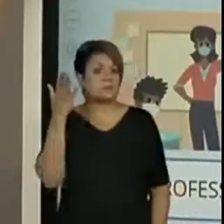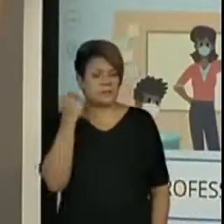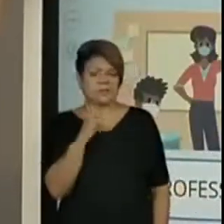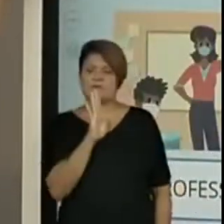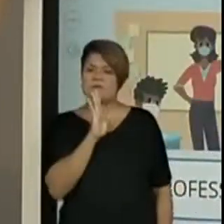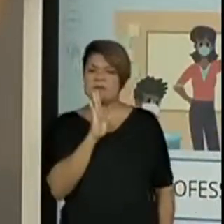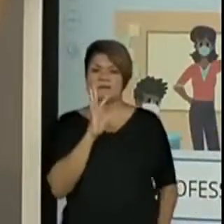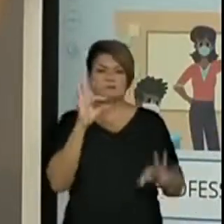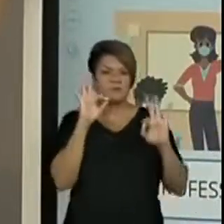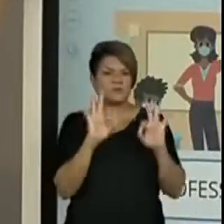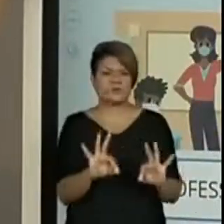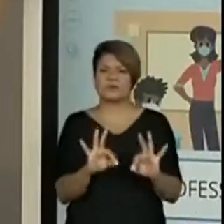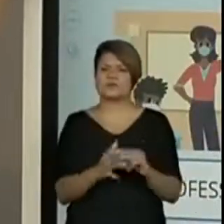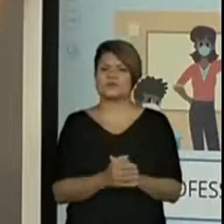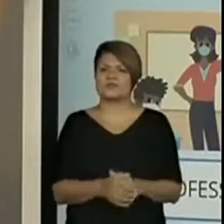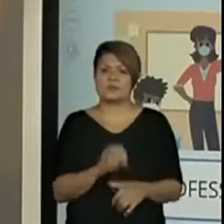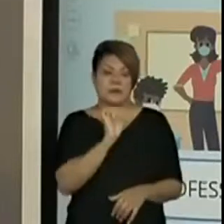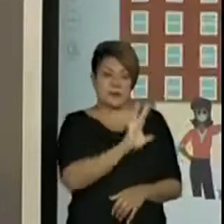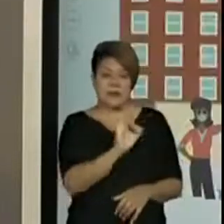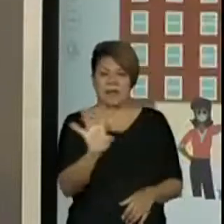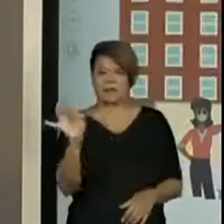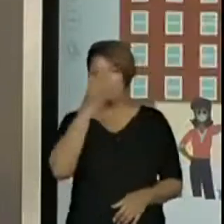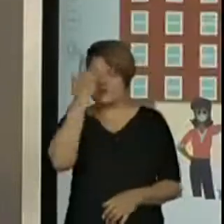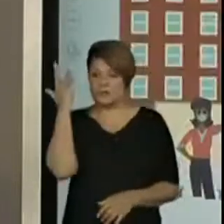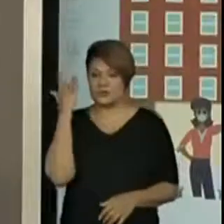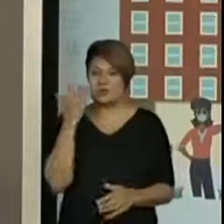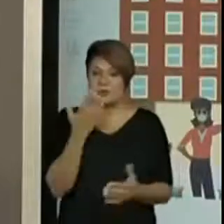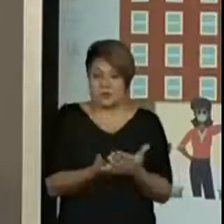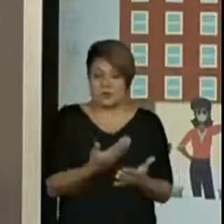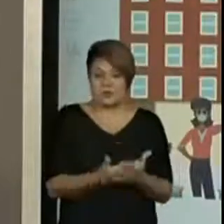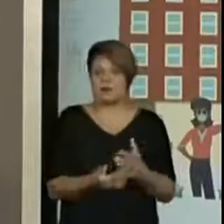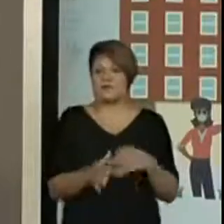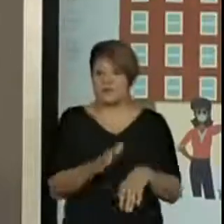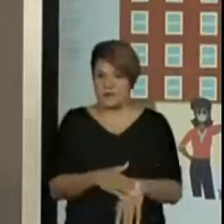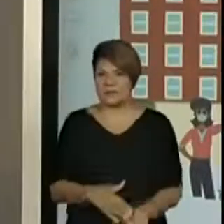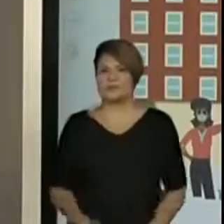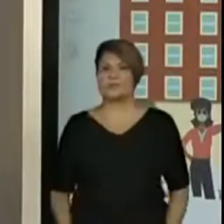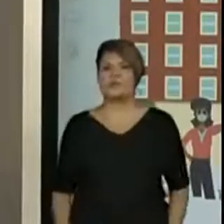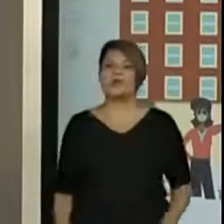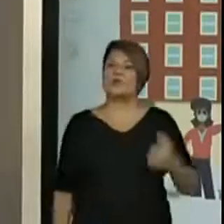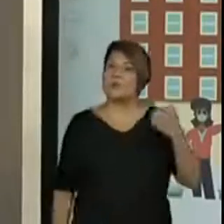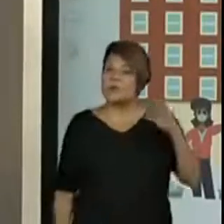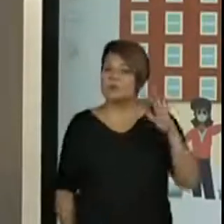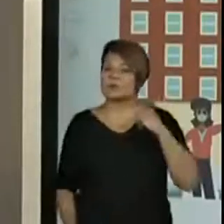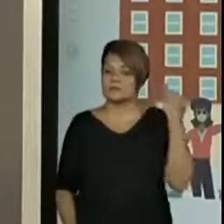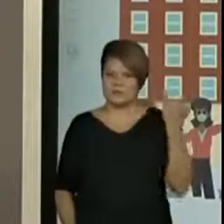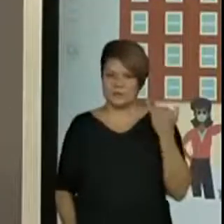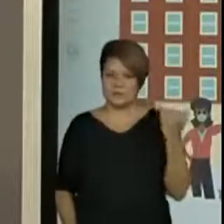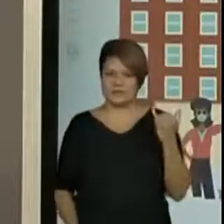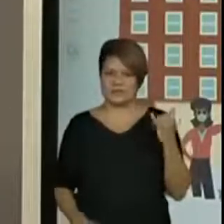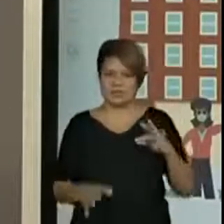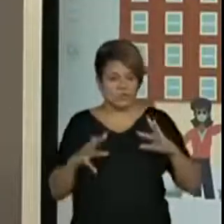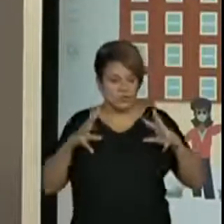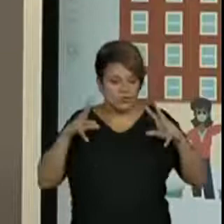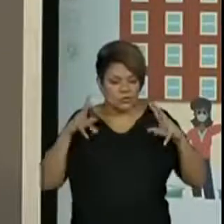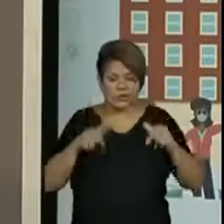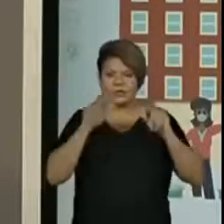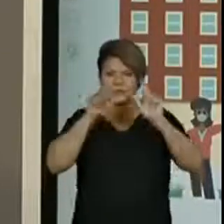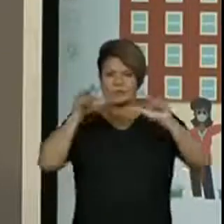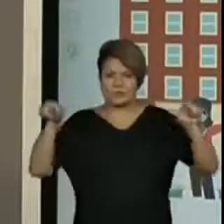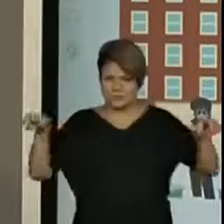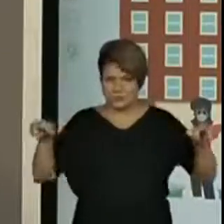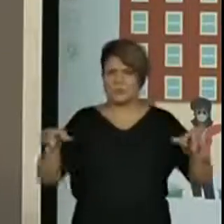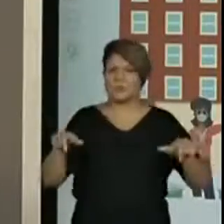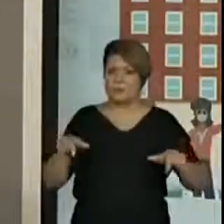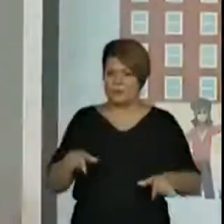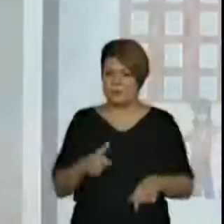o que cada pessoa da escola faz. E o mais importante, gente, é que todos esses profissionais que estão